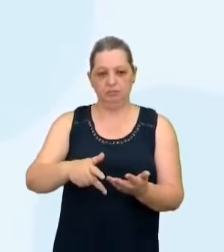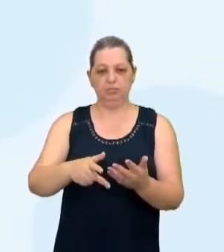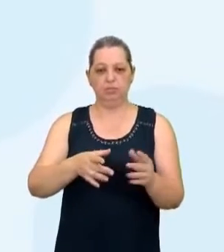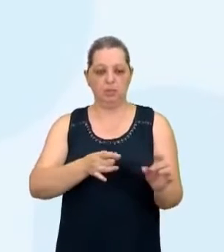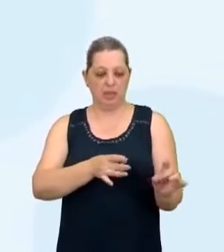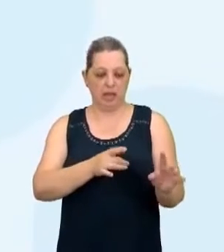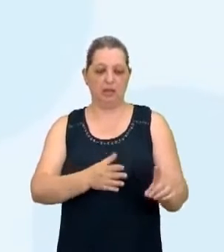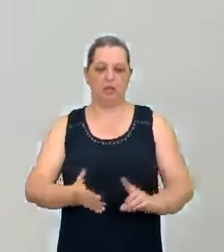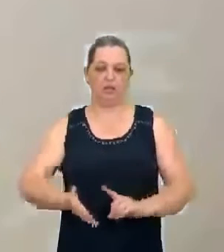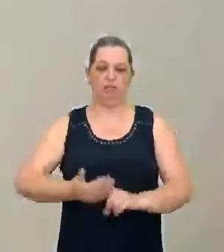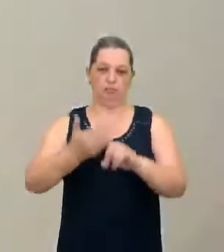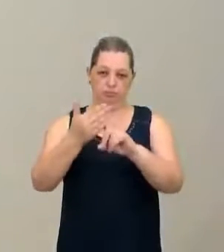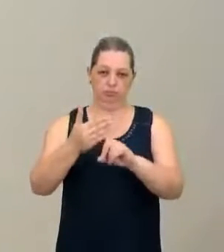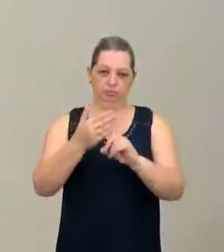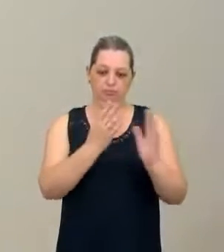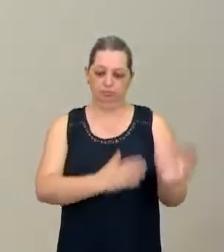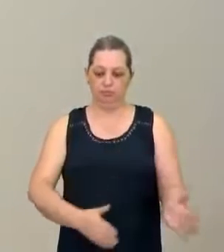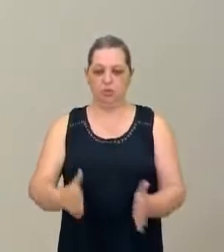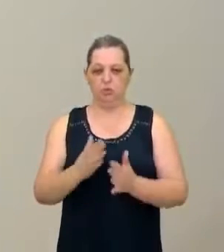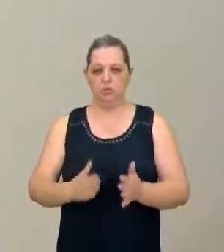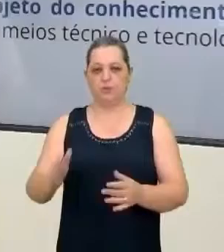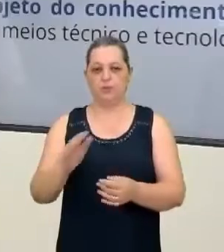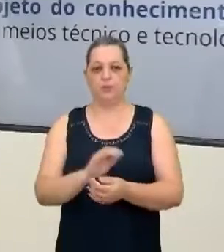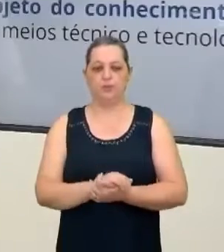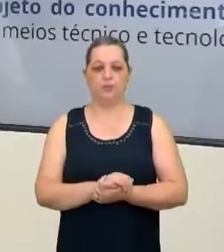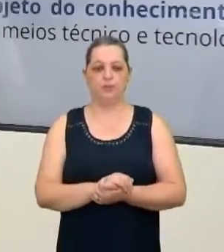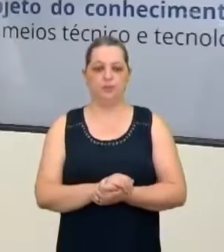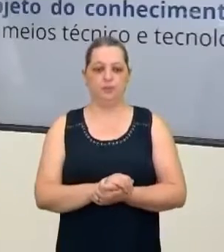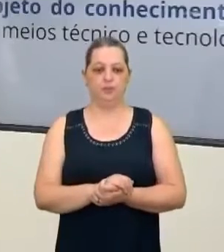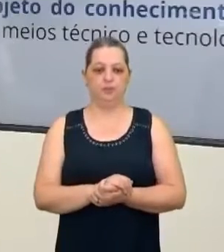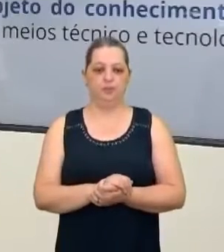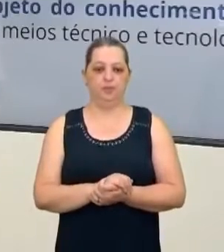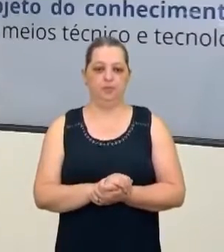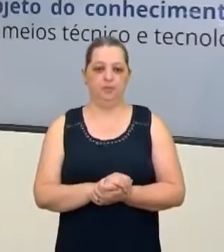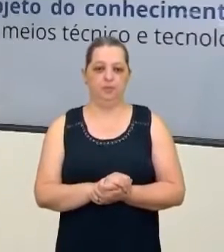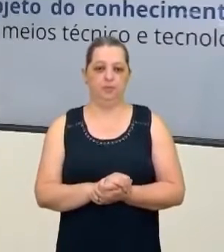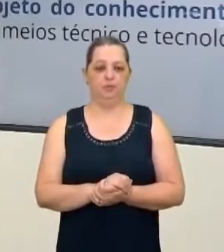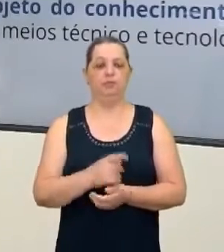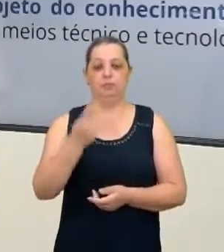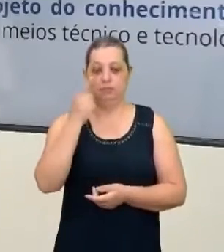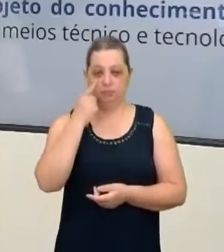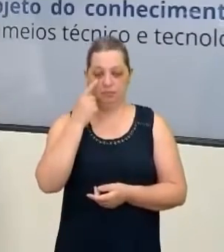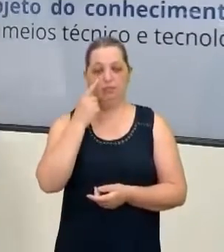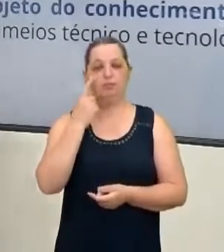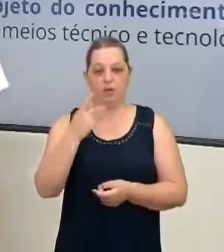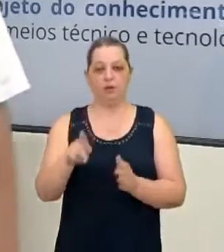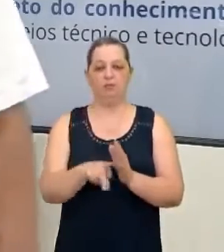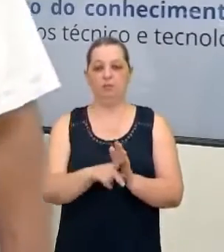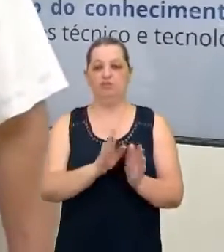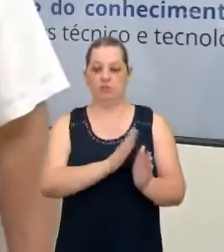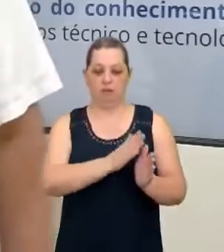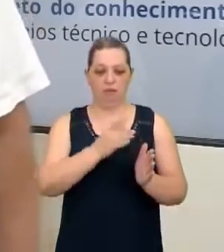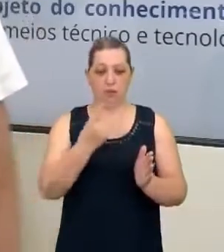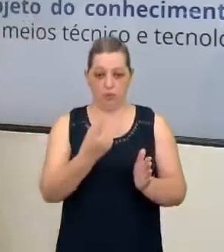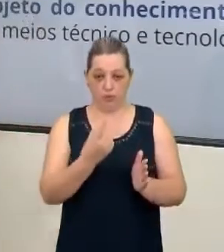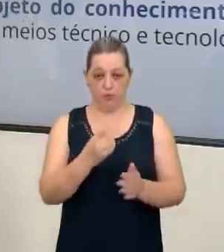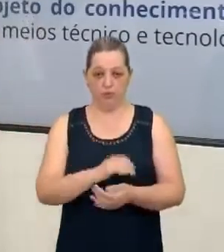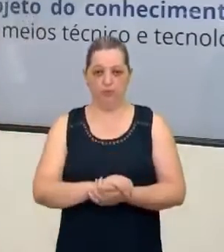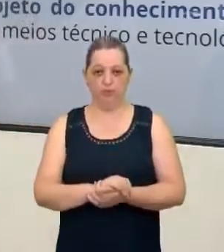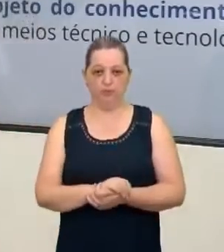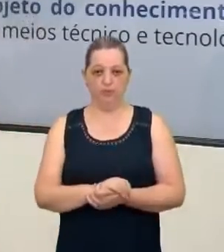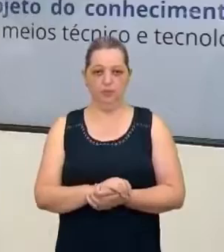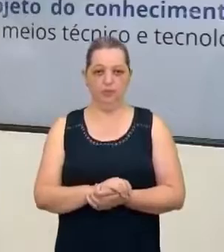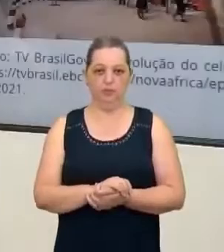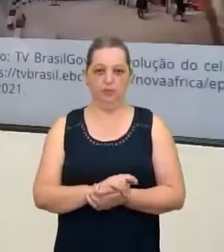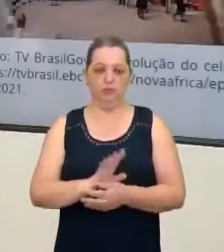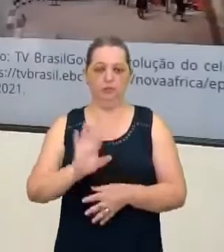tecnológico na produção. Exatamente. Então a gente viu alguns dados na parte 1 e agora nós vamos dar um